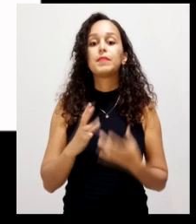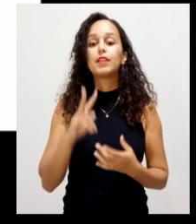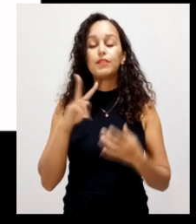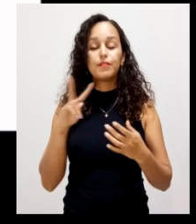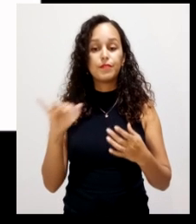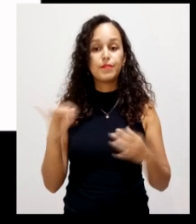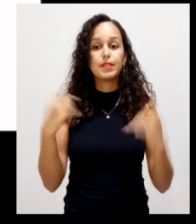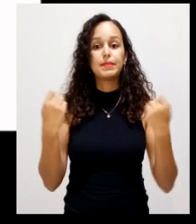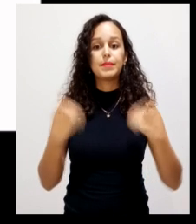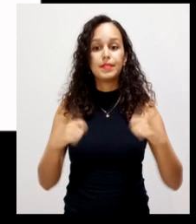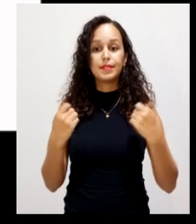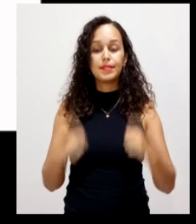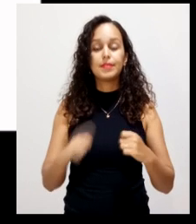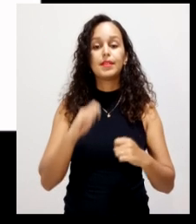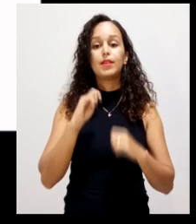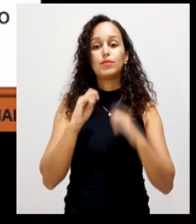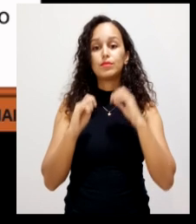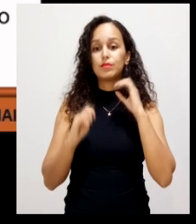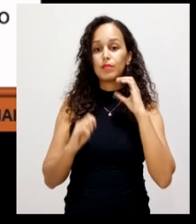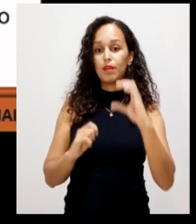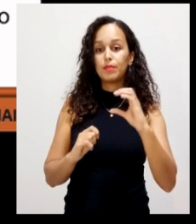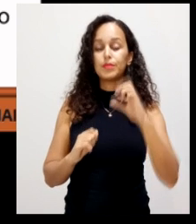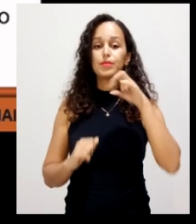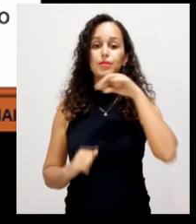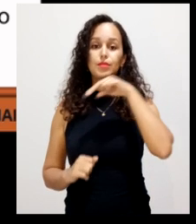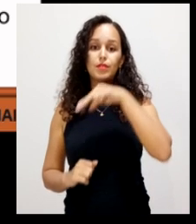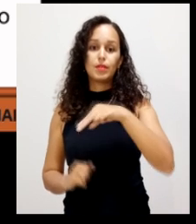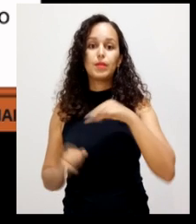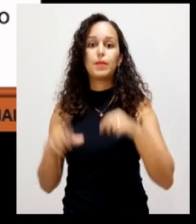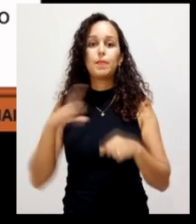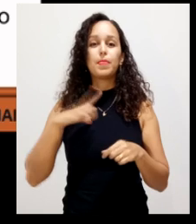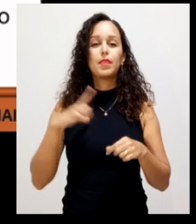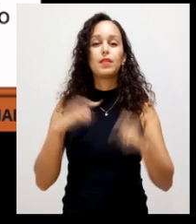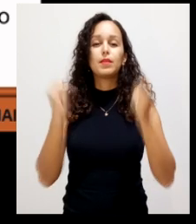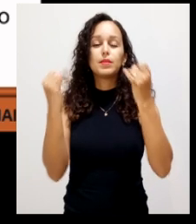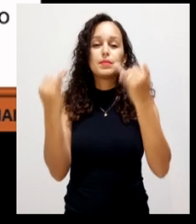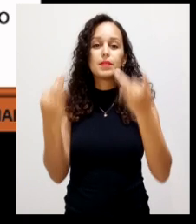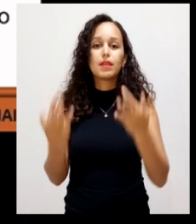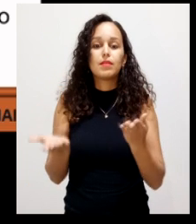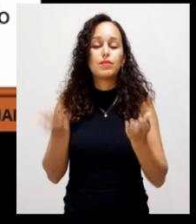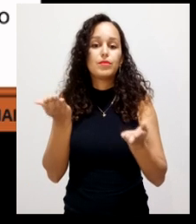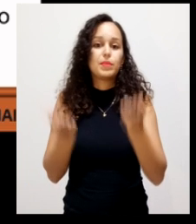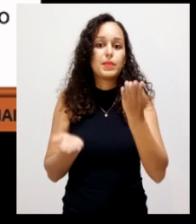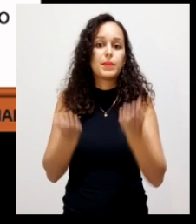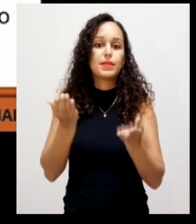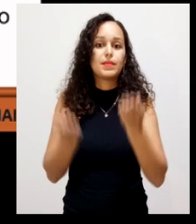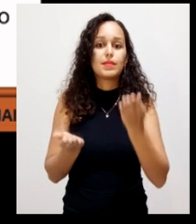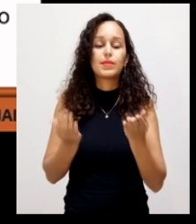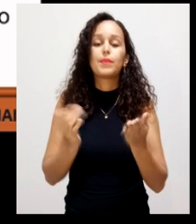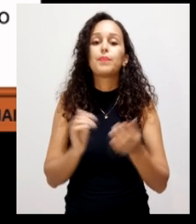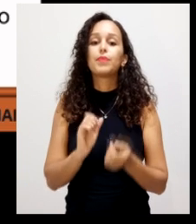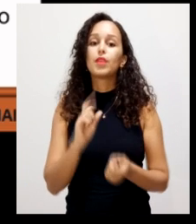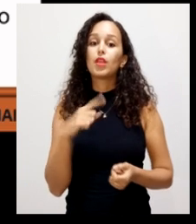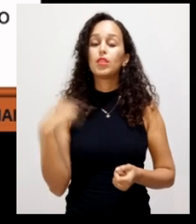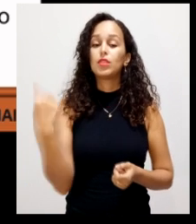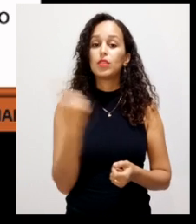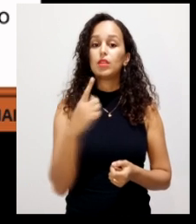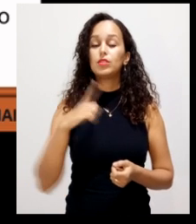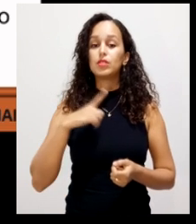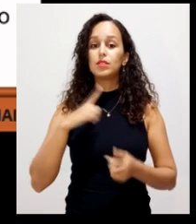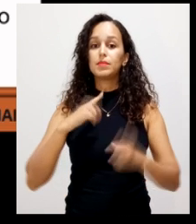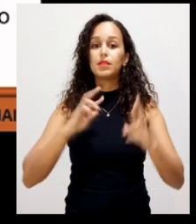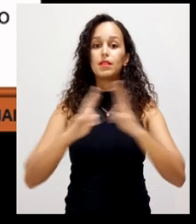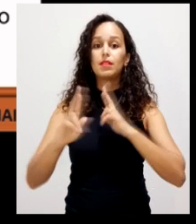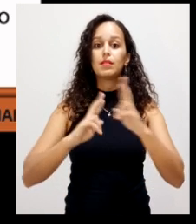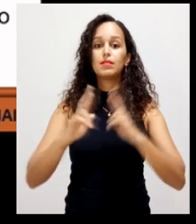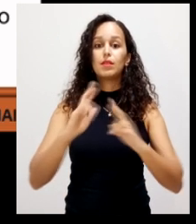carbono e vão precisar do nitrogênio. Tem uma explicação porque nós utilizamos a proporção e nós queremos uma relação